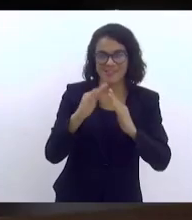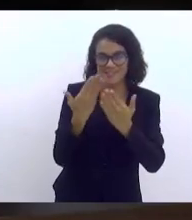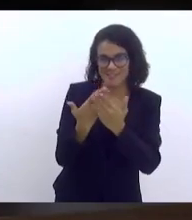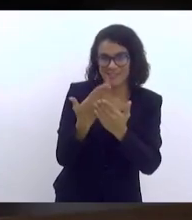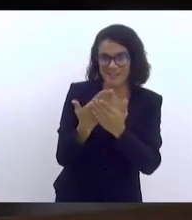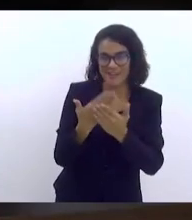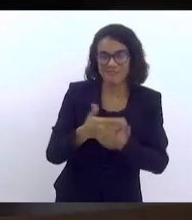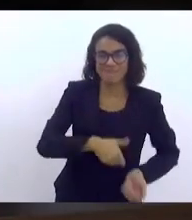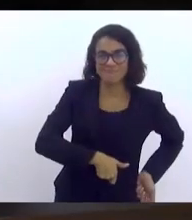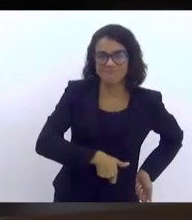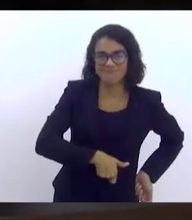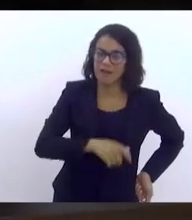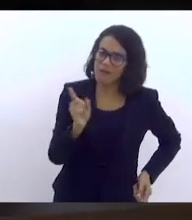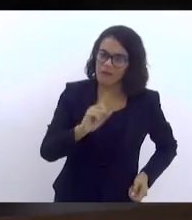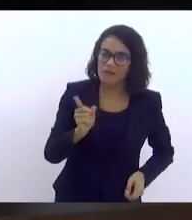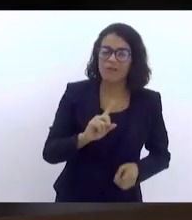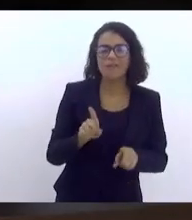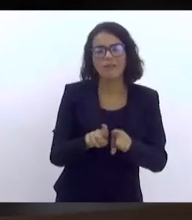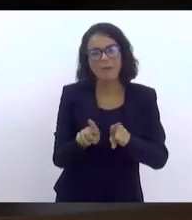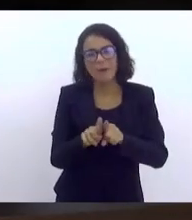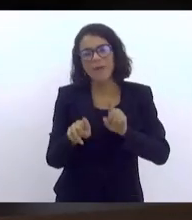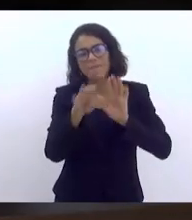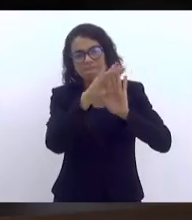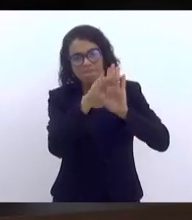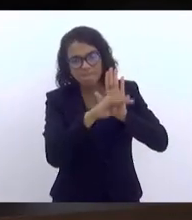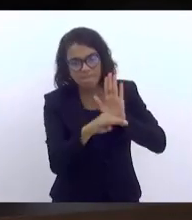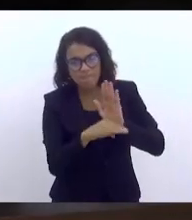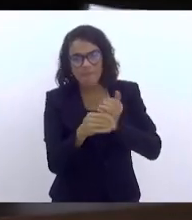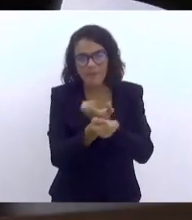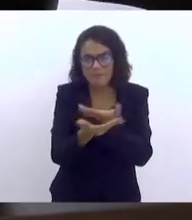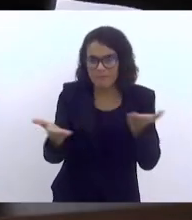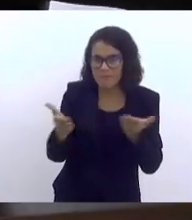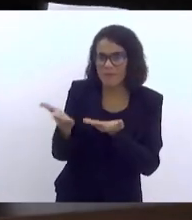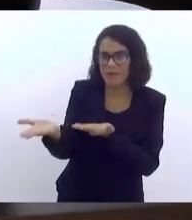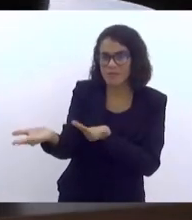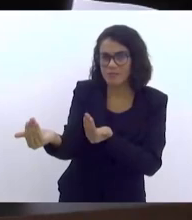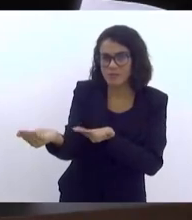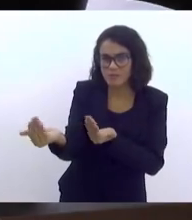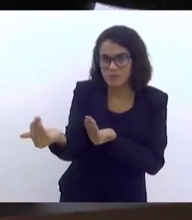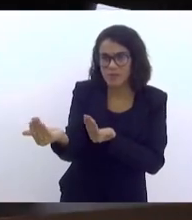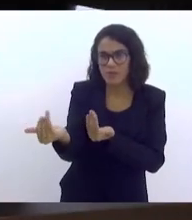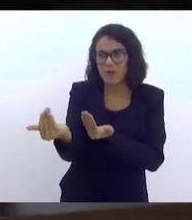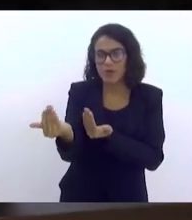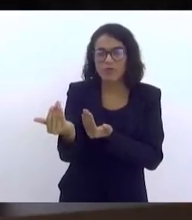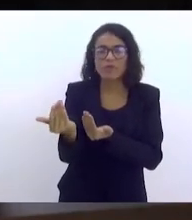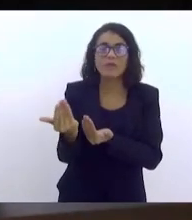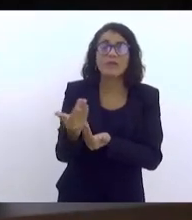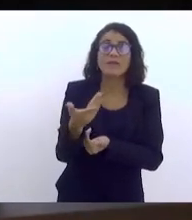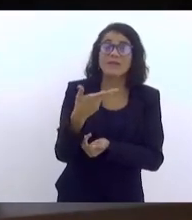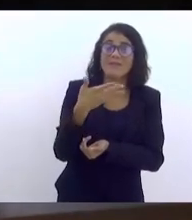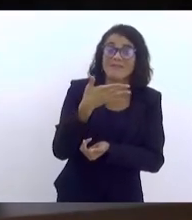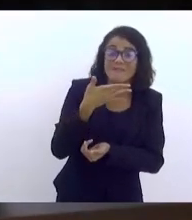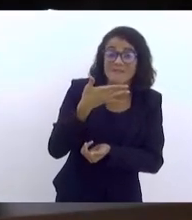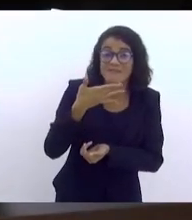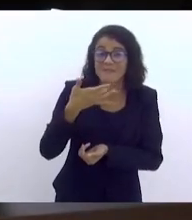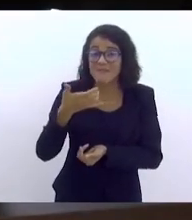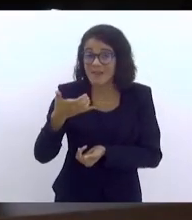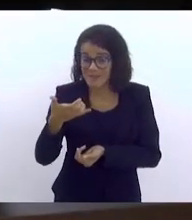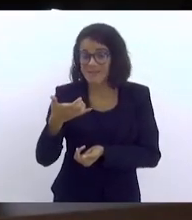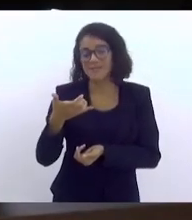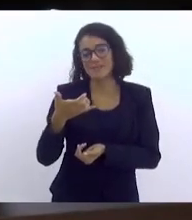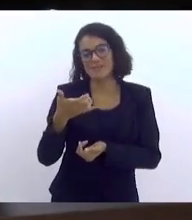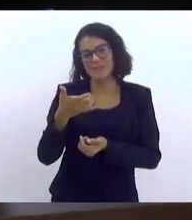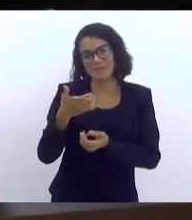secretarias de educação com programas para jovens que viabilizem de uma forma